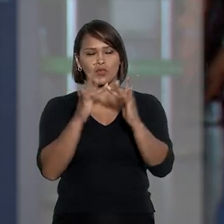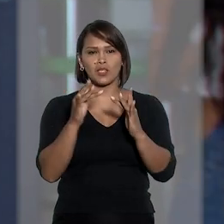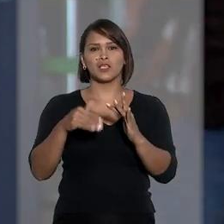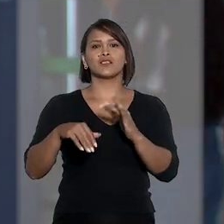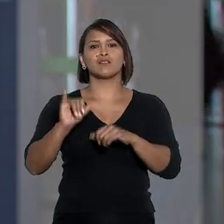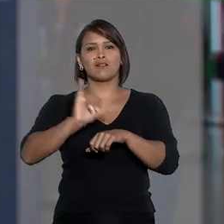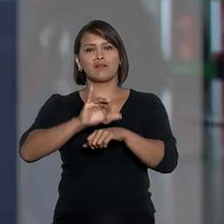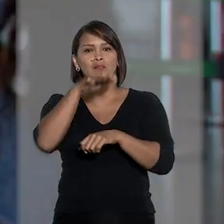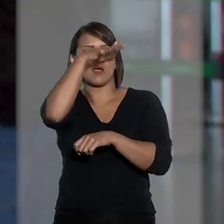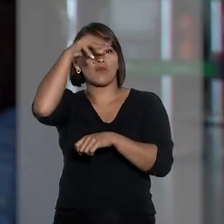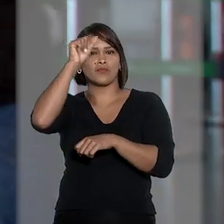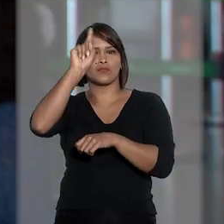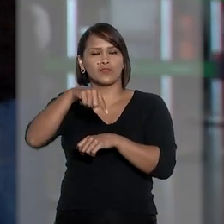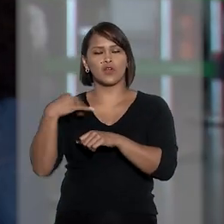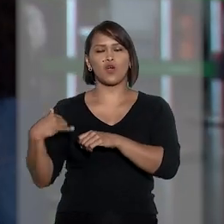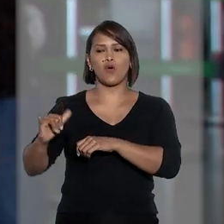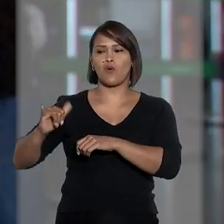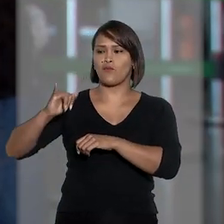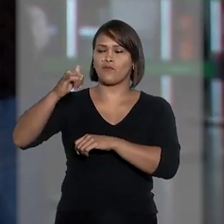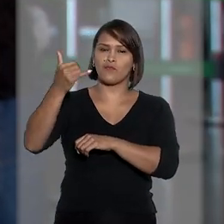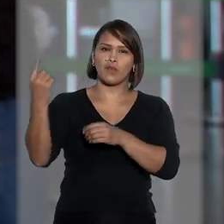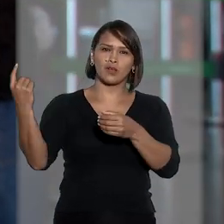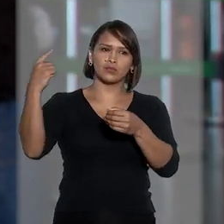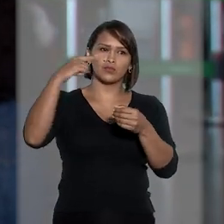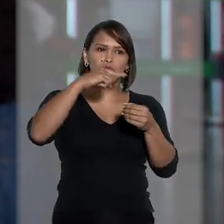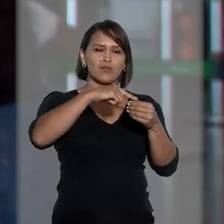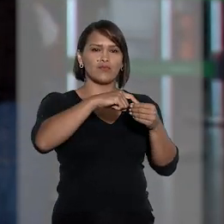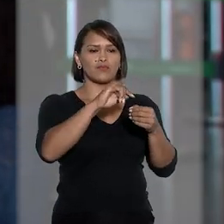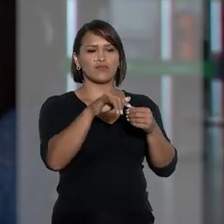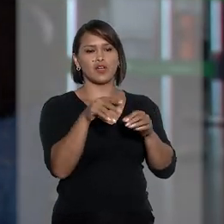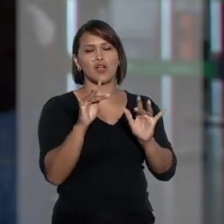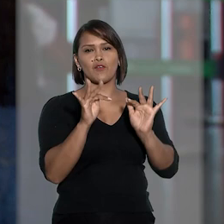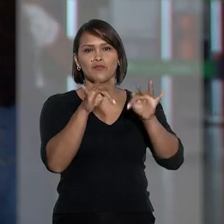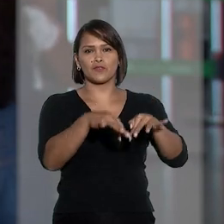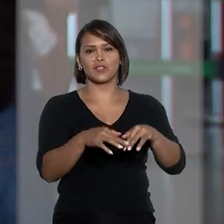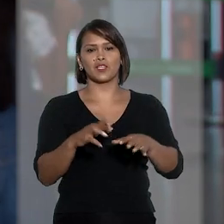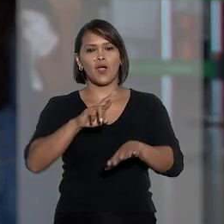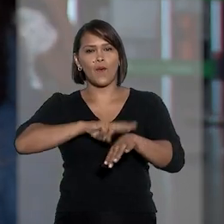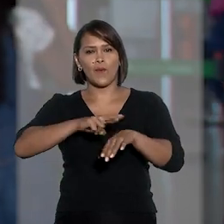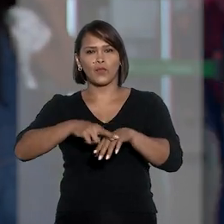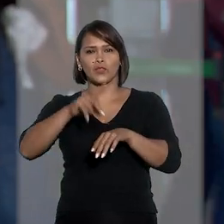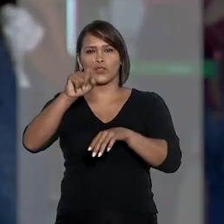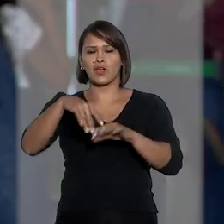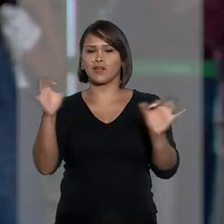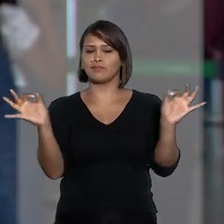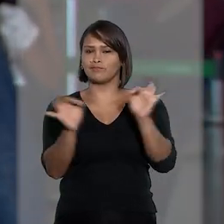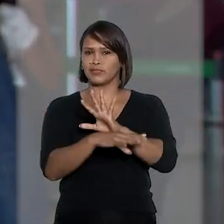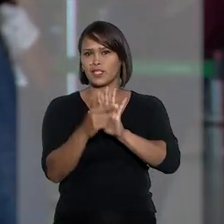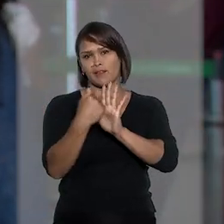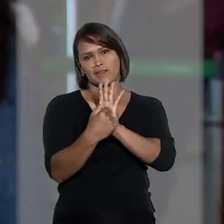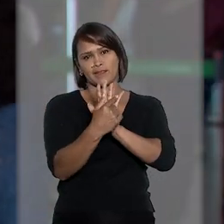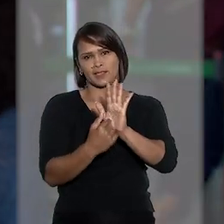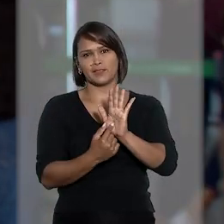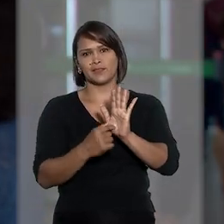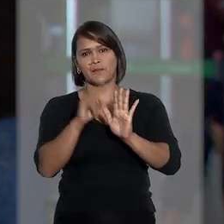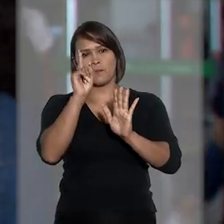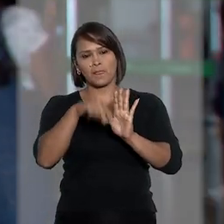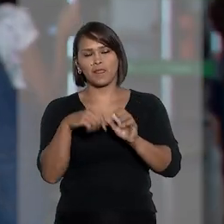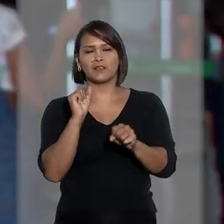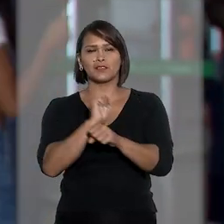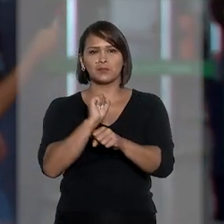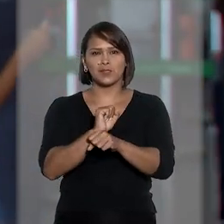conexão em Cuiabá, foi informado de que o voo que o levaria para a cidade do destino final, em Rondônia, havia sido cancelado.